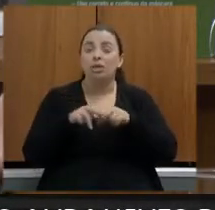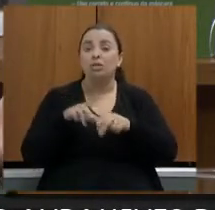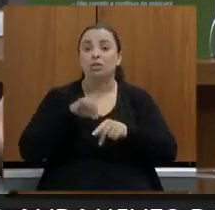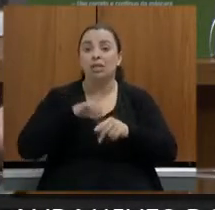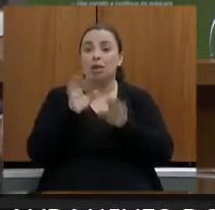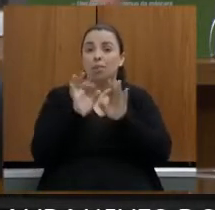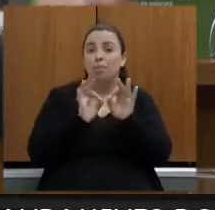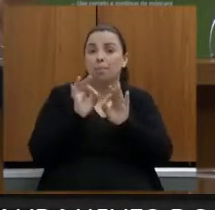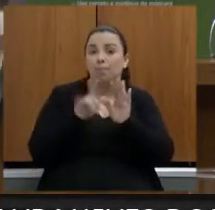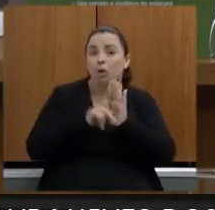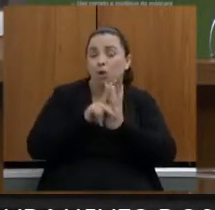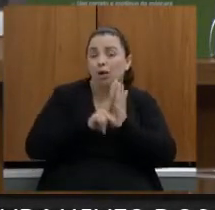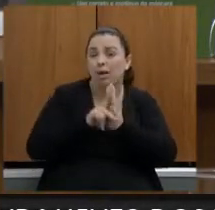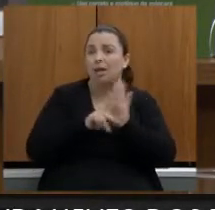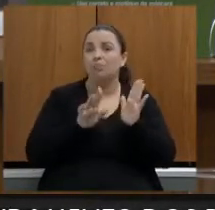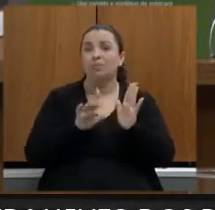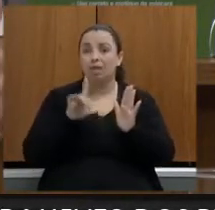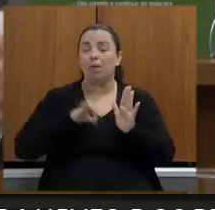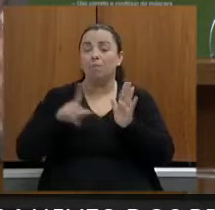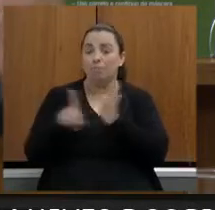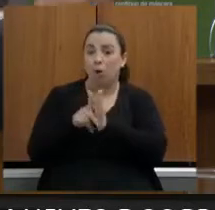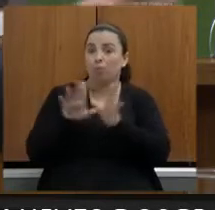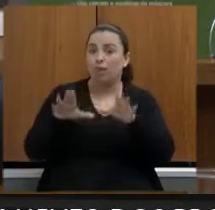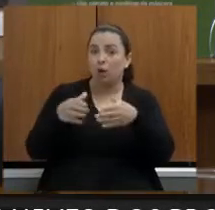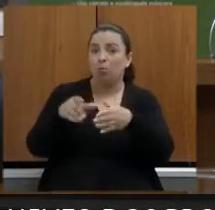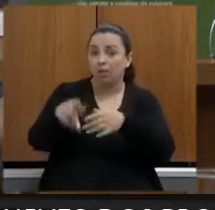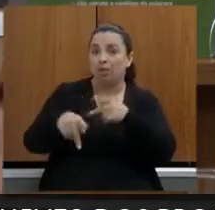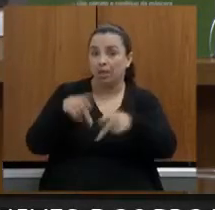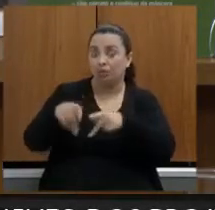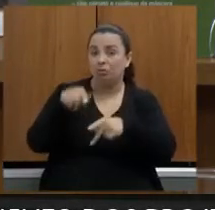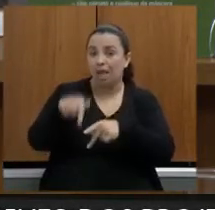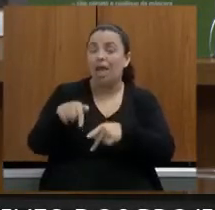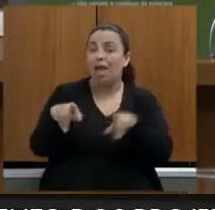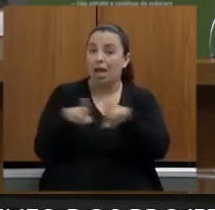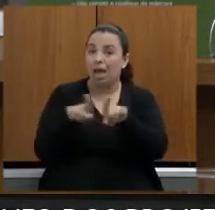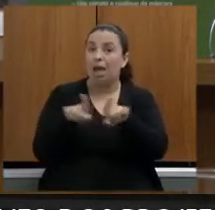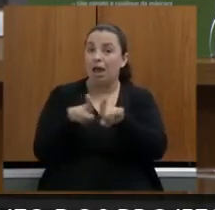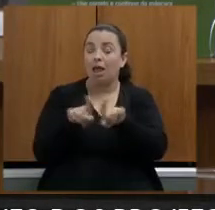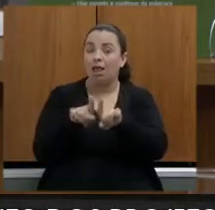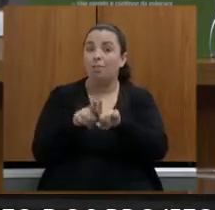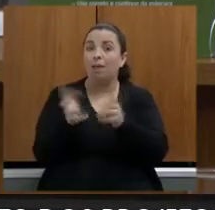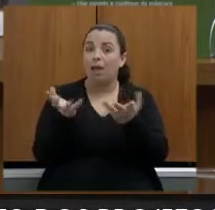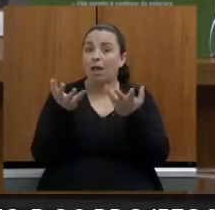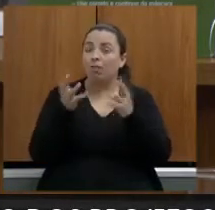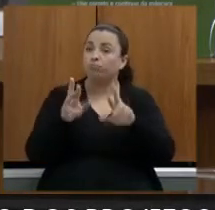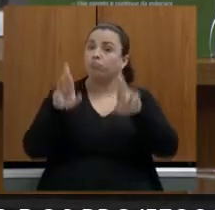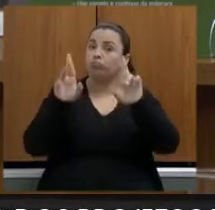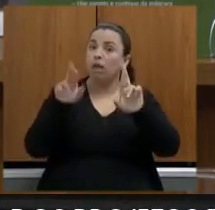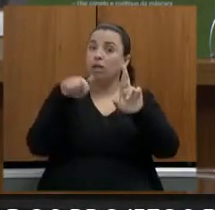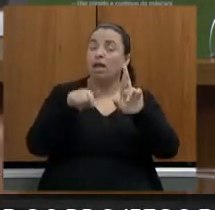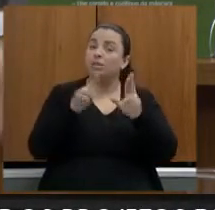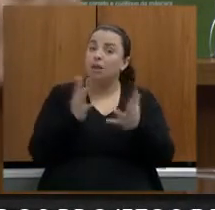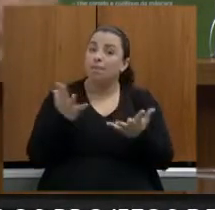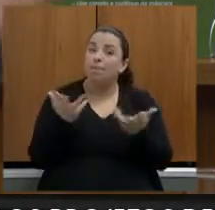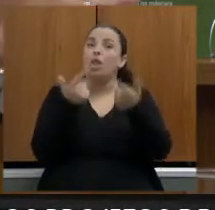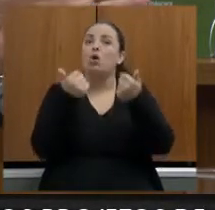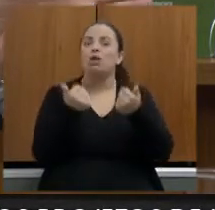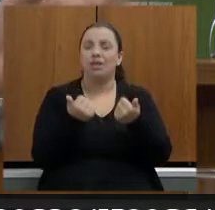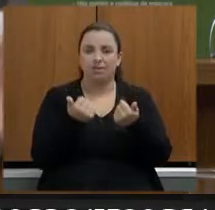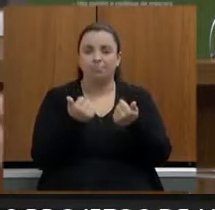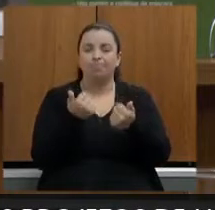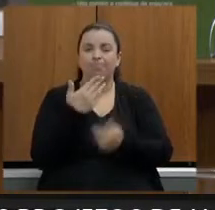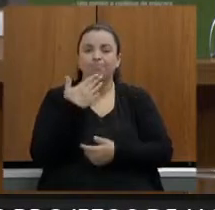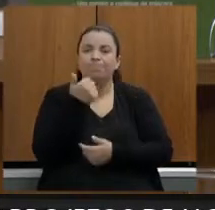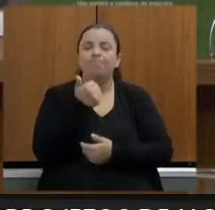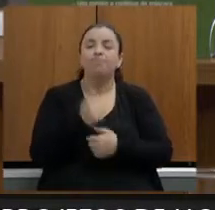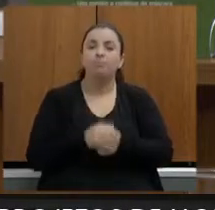que são oriundos das próprias comunidades que também concorrem para essa para essa melhoria aquele valor